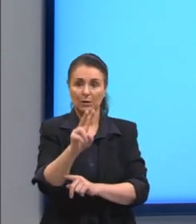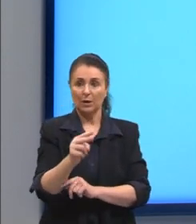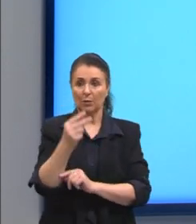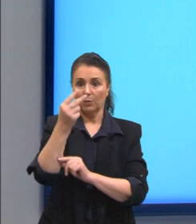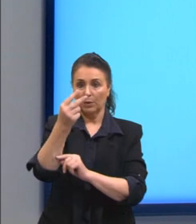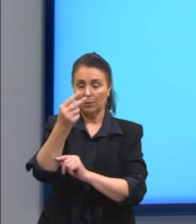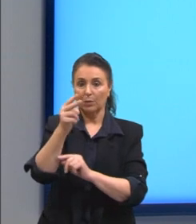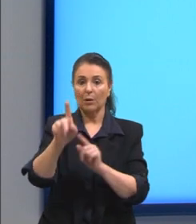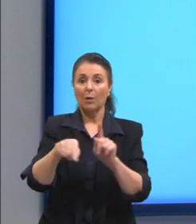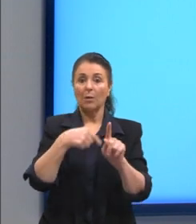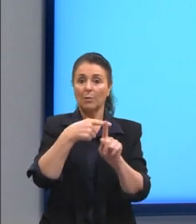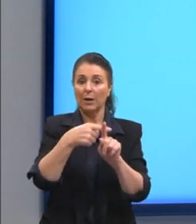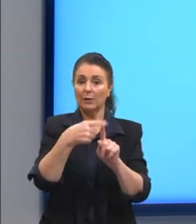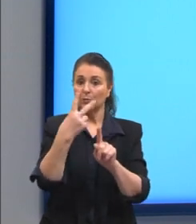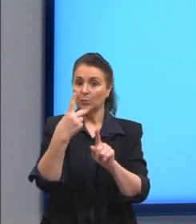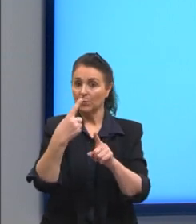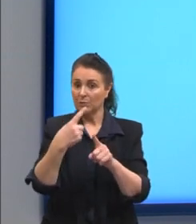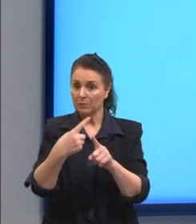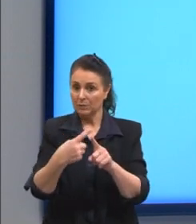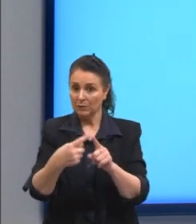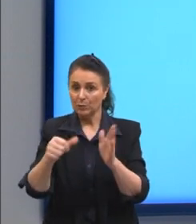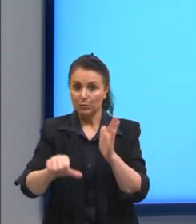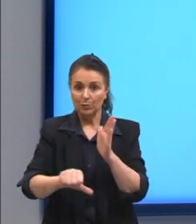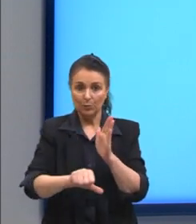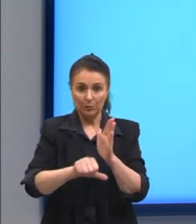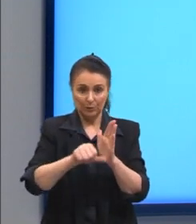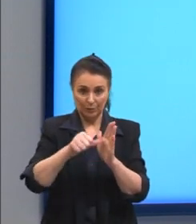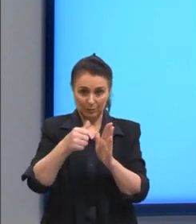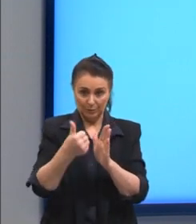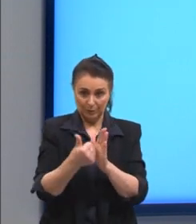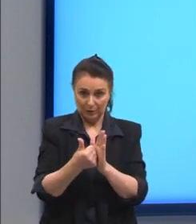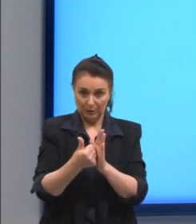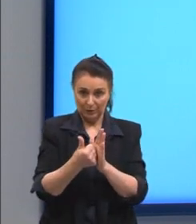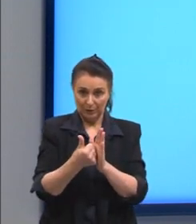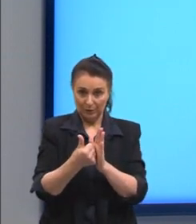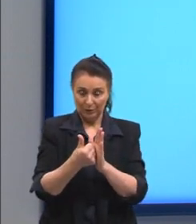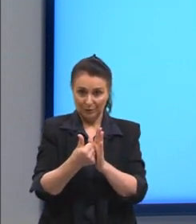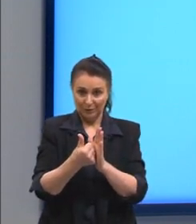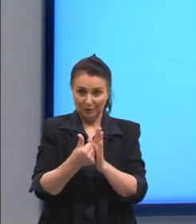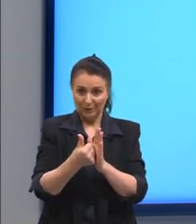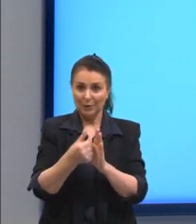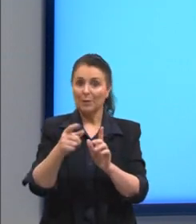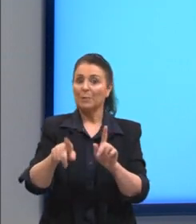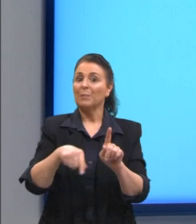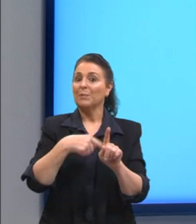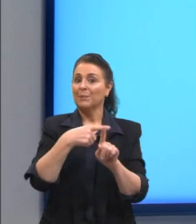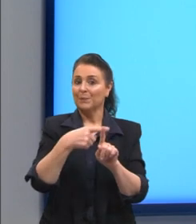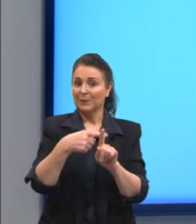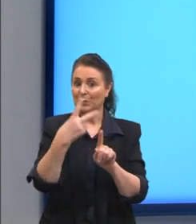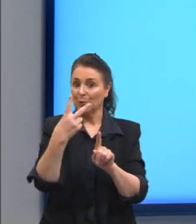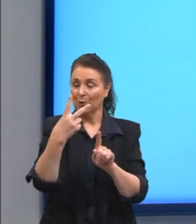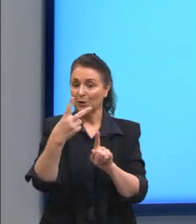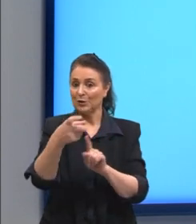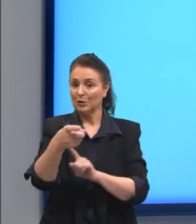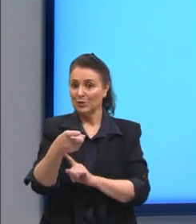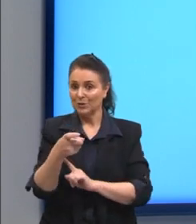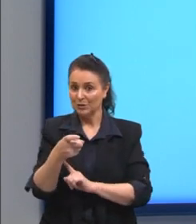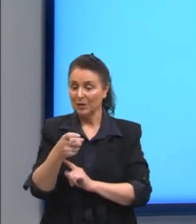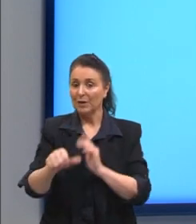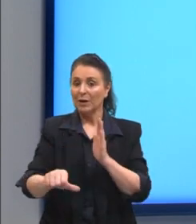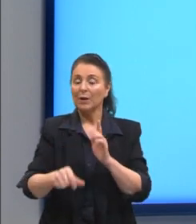duas vezes o primeiro termo então mais duas vezes 2x vezes o segundo